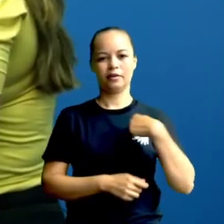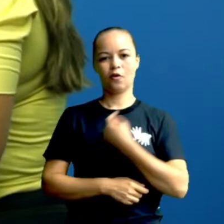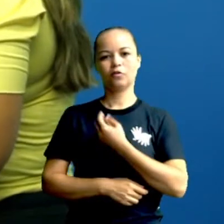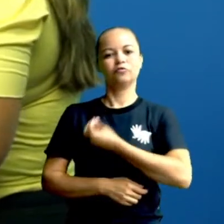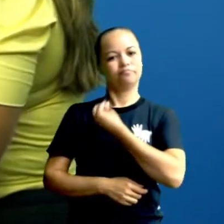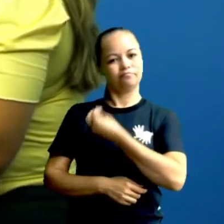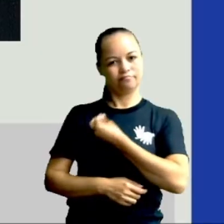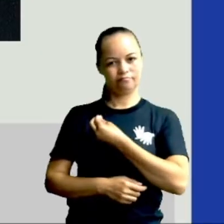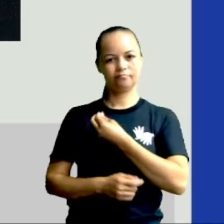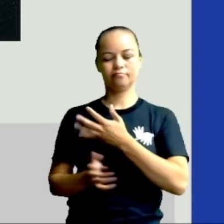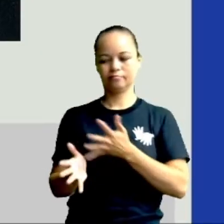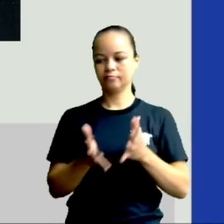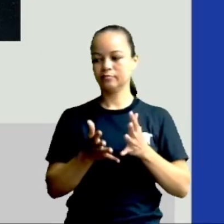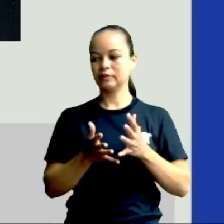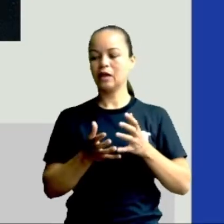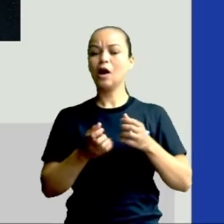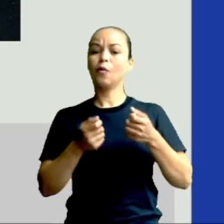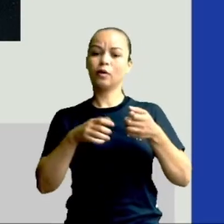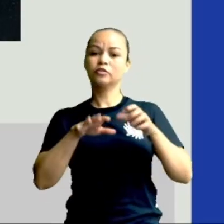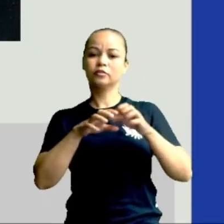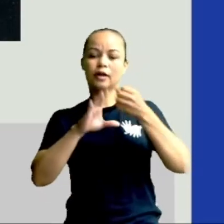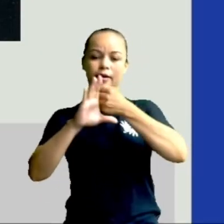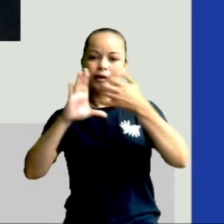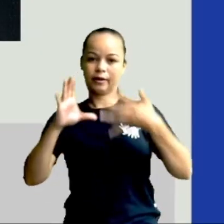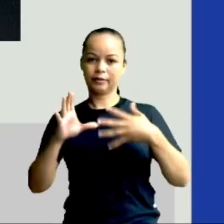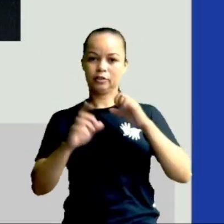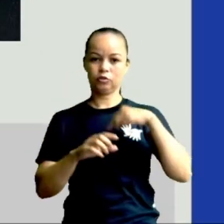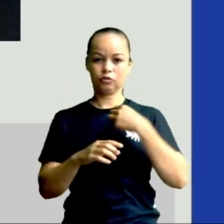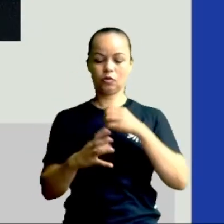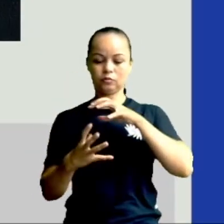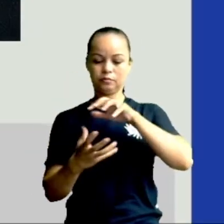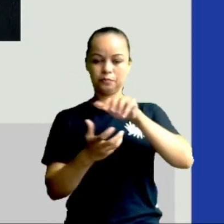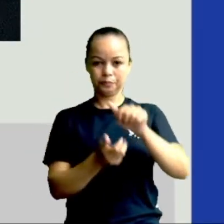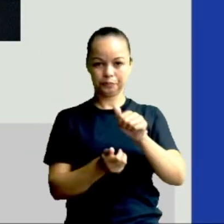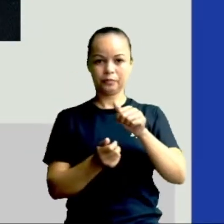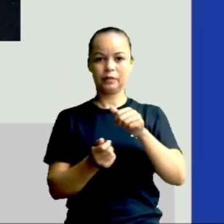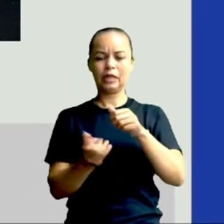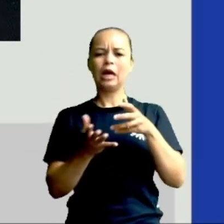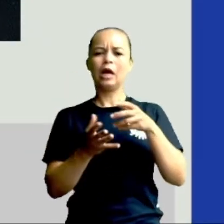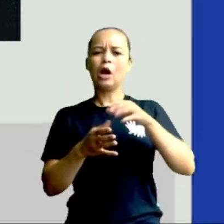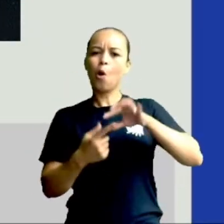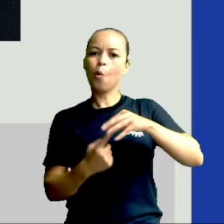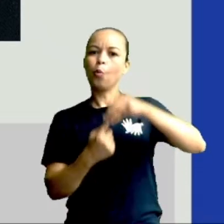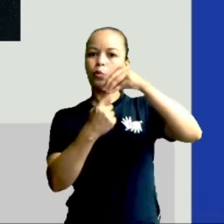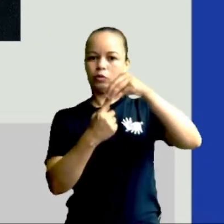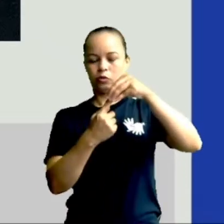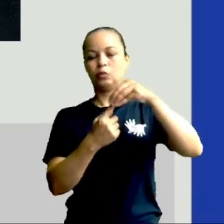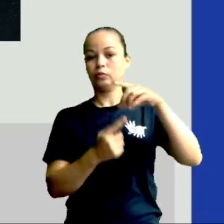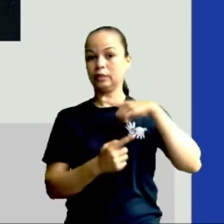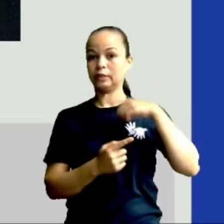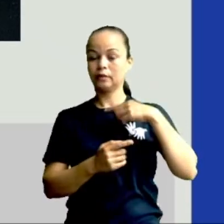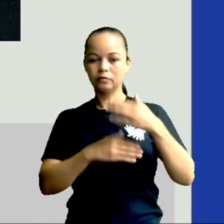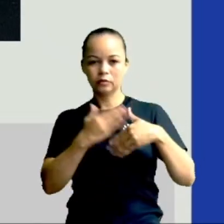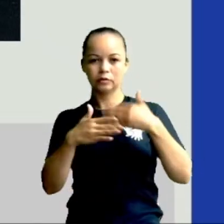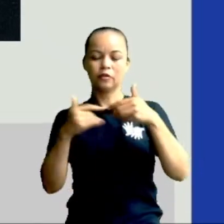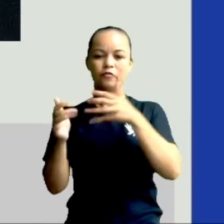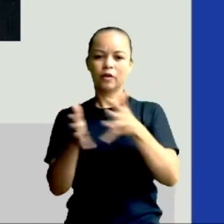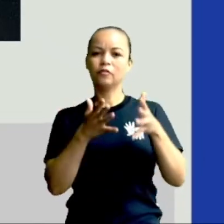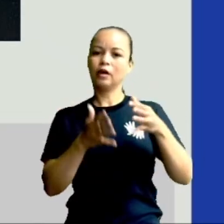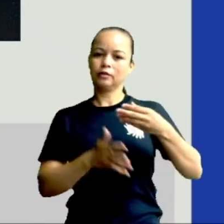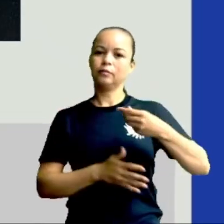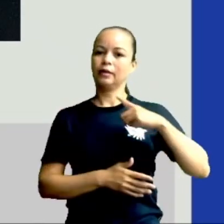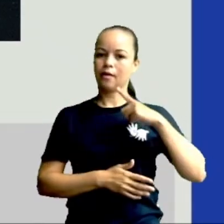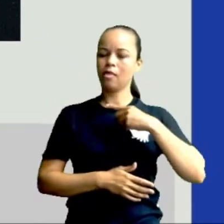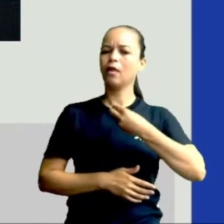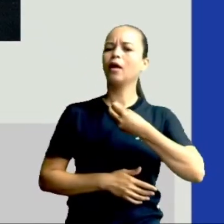Algumas características do nosso planeta. O planeta em vivemos é o único que apresenta condições favoráveis para a existência de